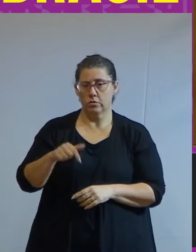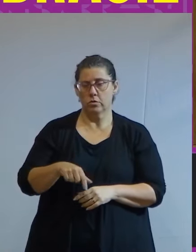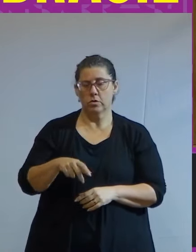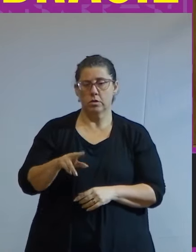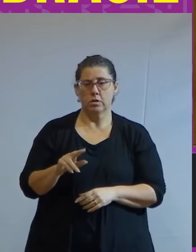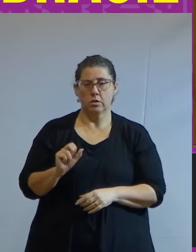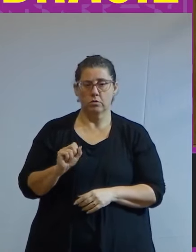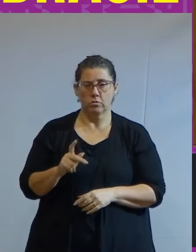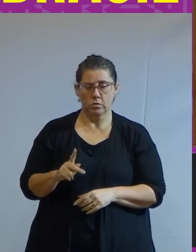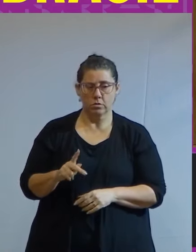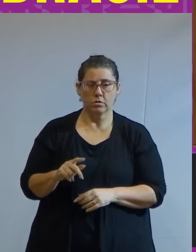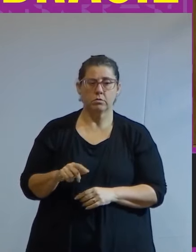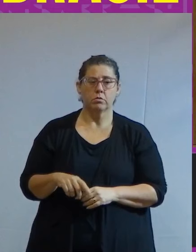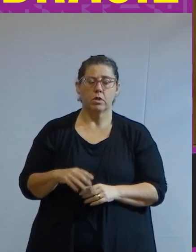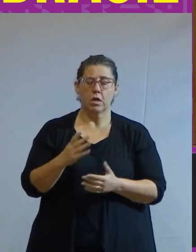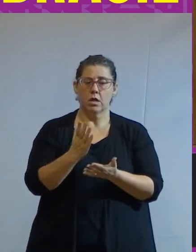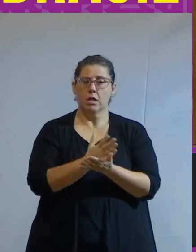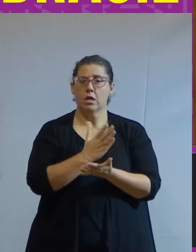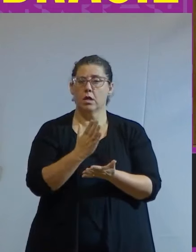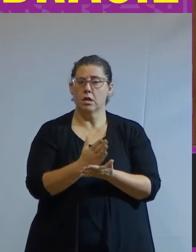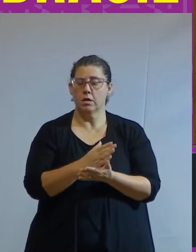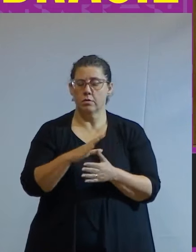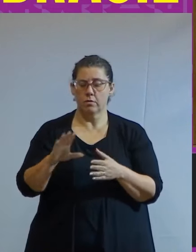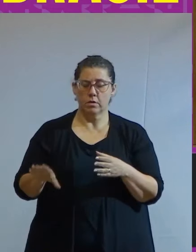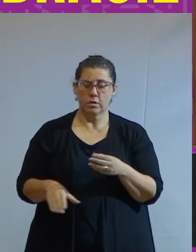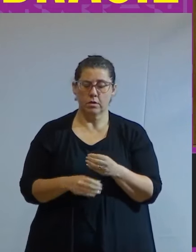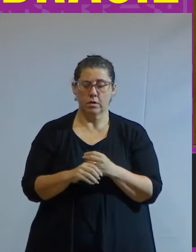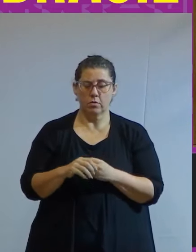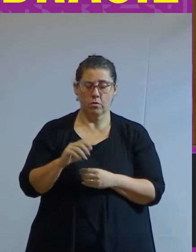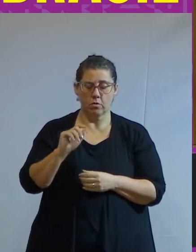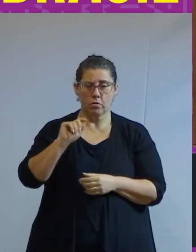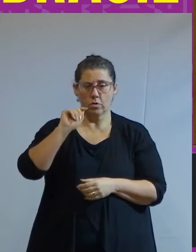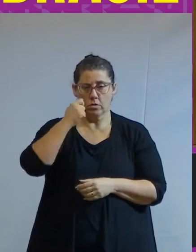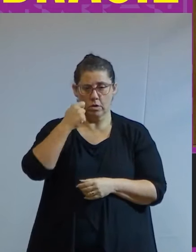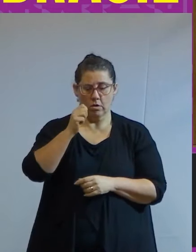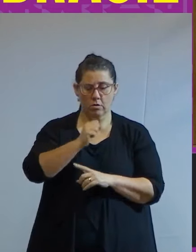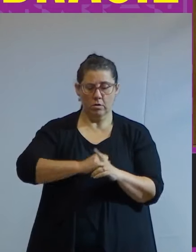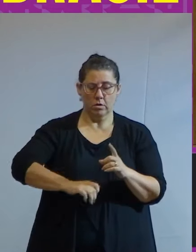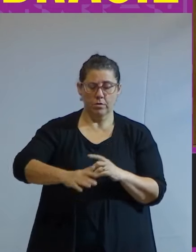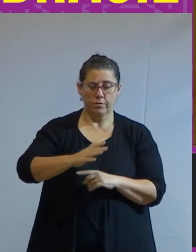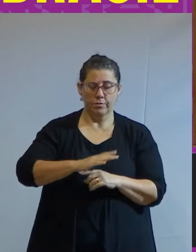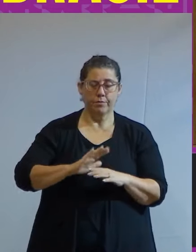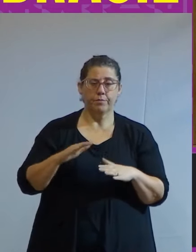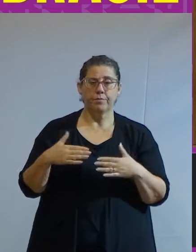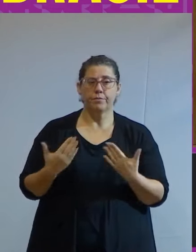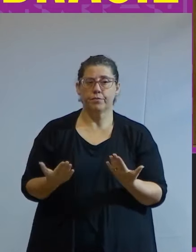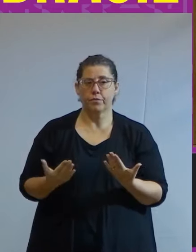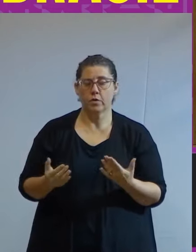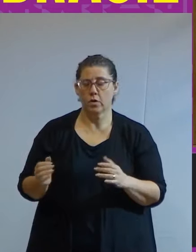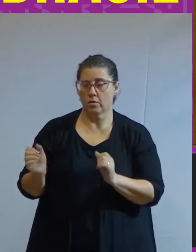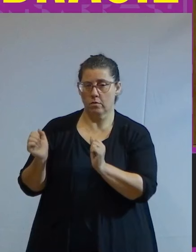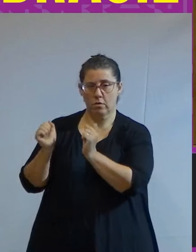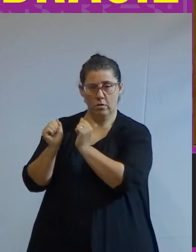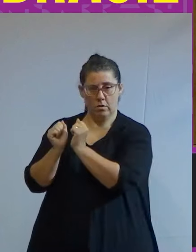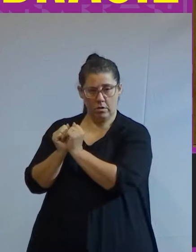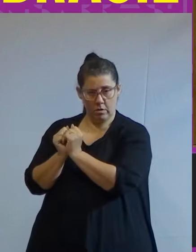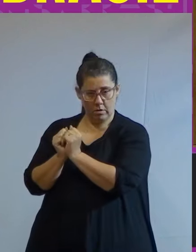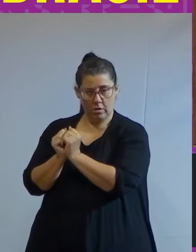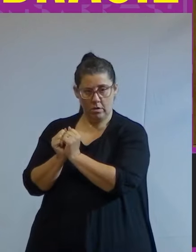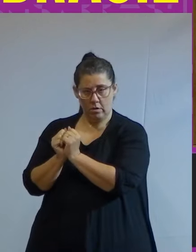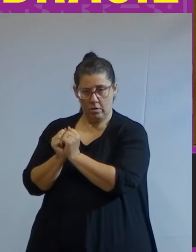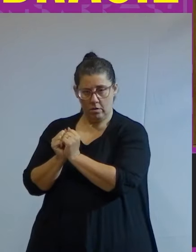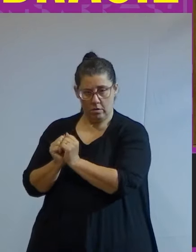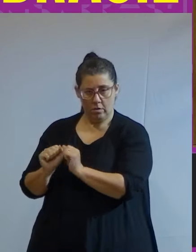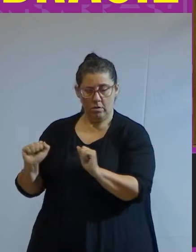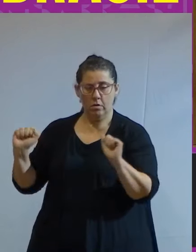universidade em livro sobre a integração do negro à sociedade de classes quando o regime escravocrata se